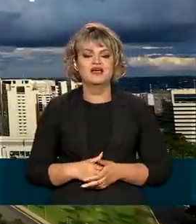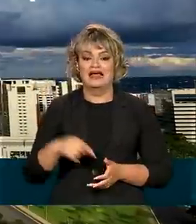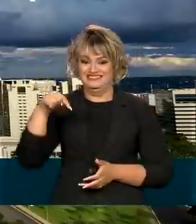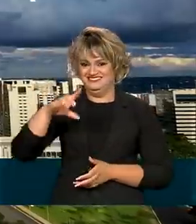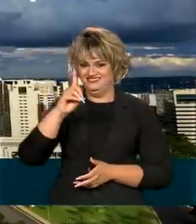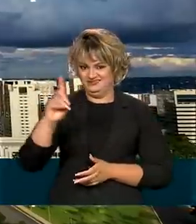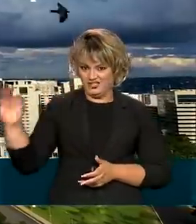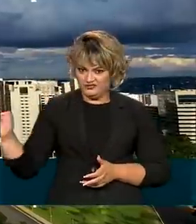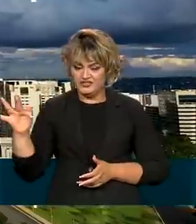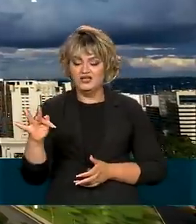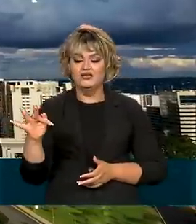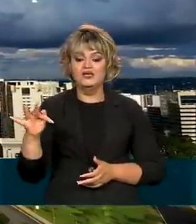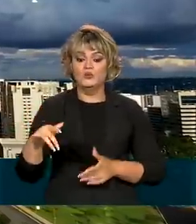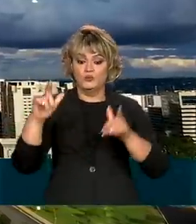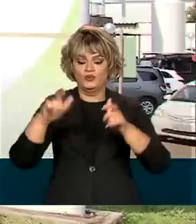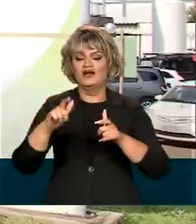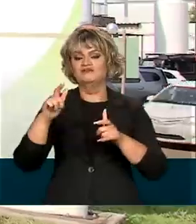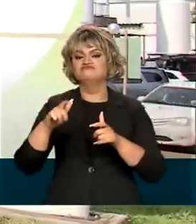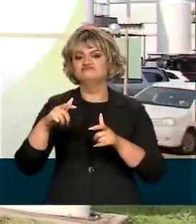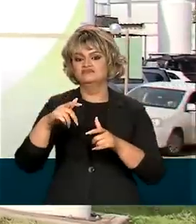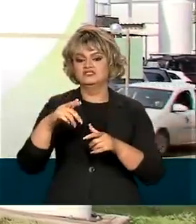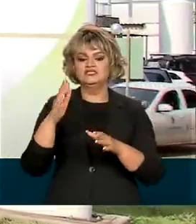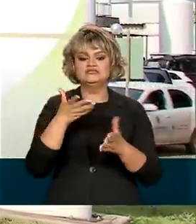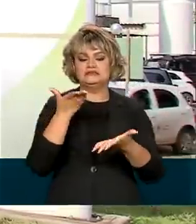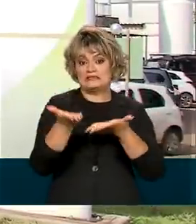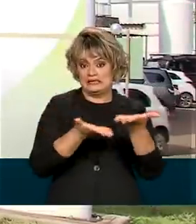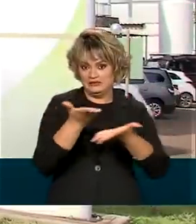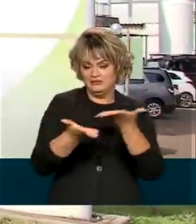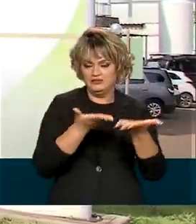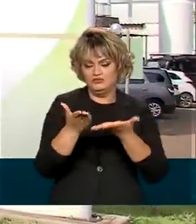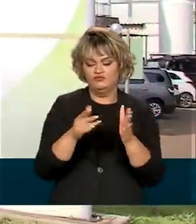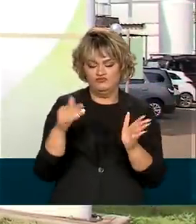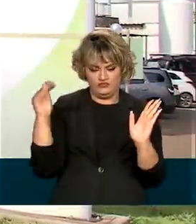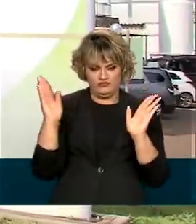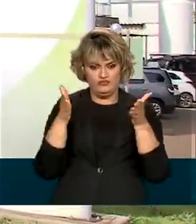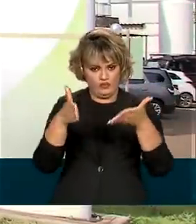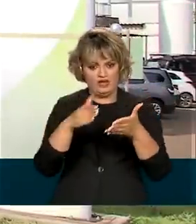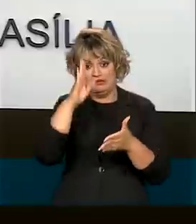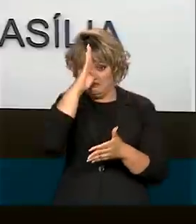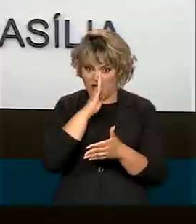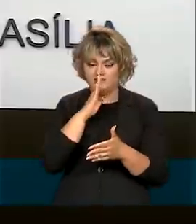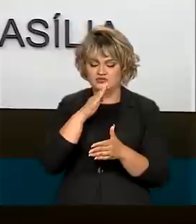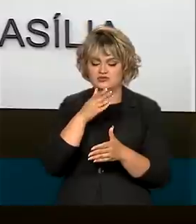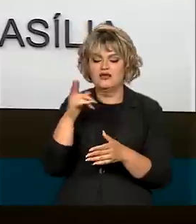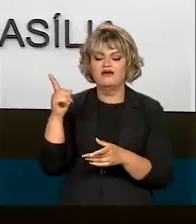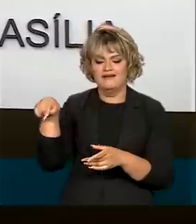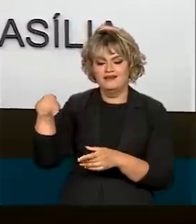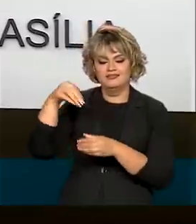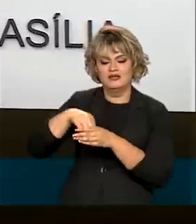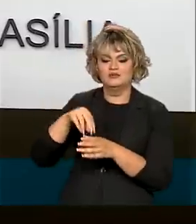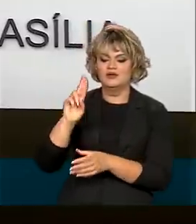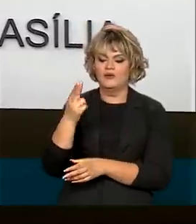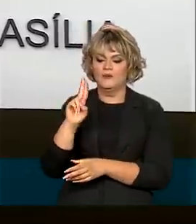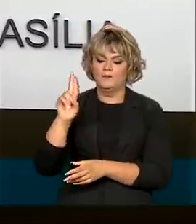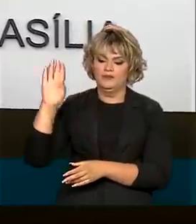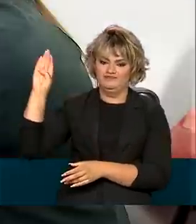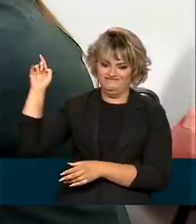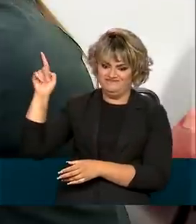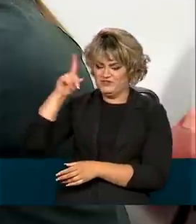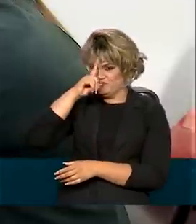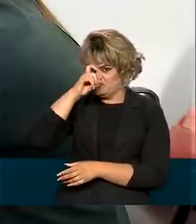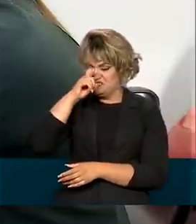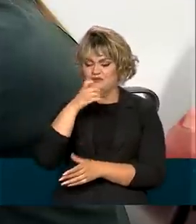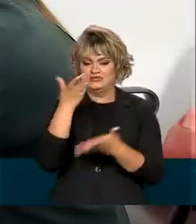Distrito Federal, um dos locais com tratamento especializado e gratuito é o Hospital Universitário de Brasília.